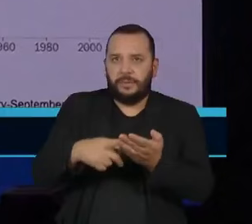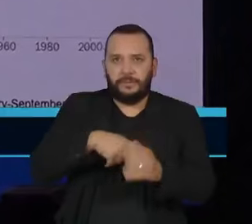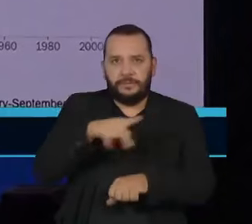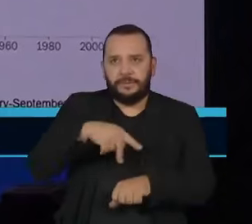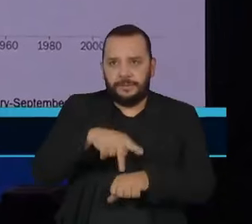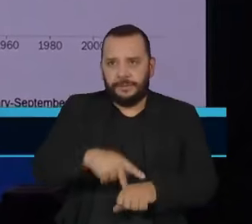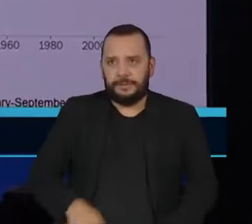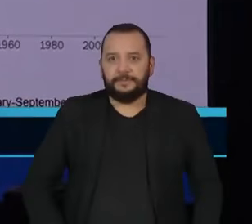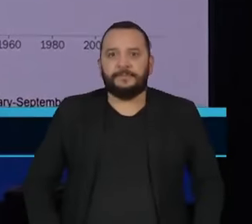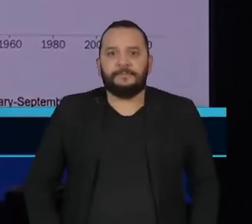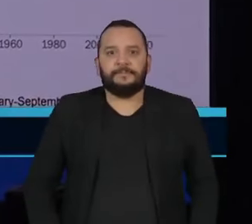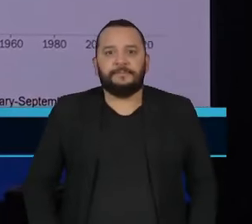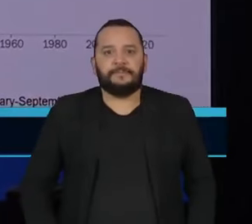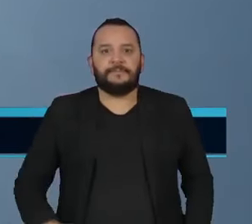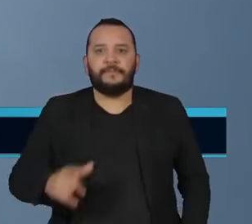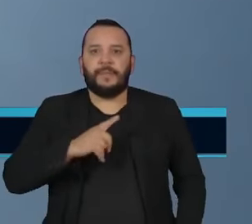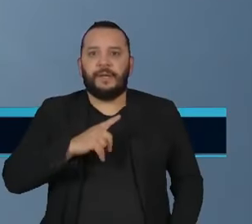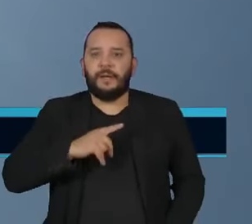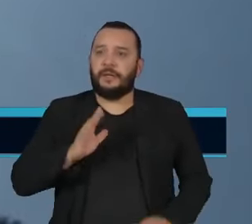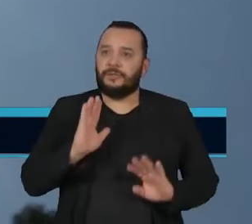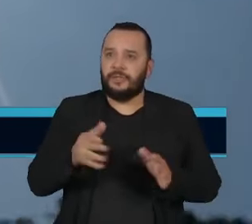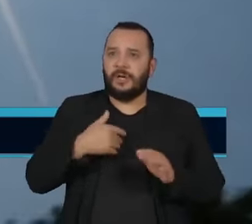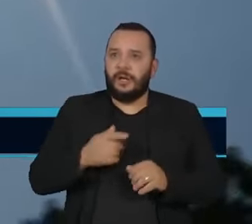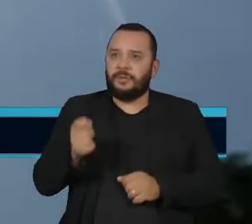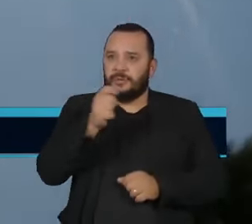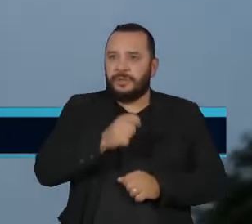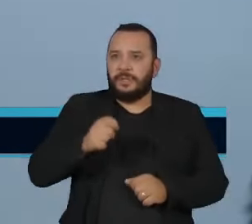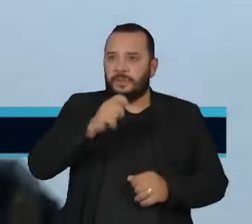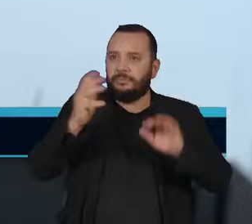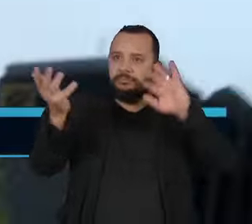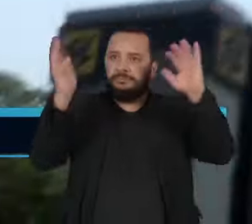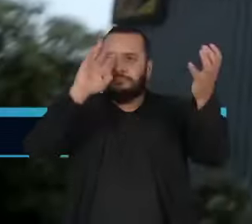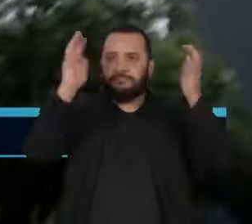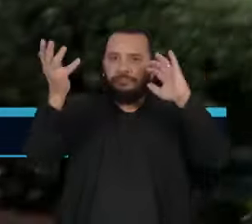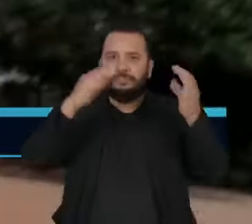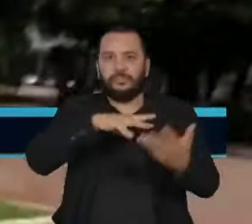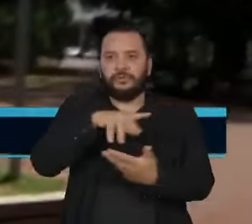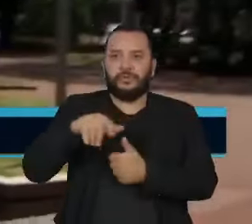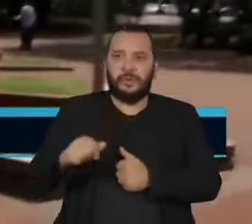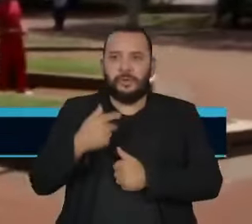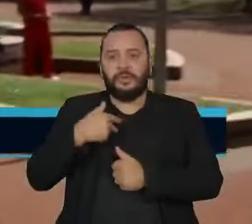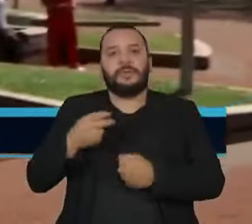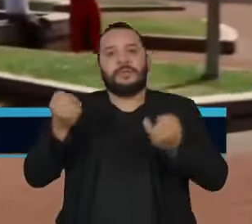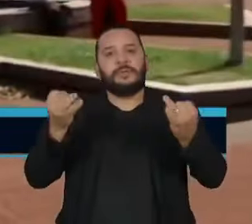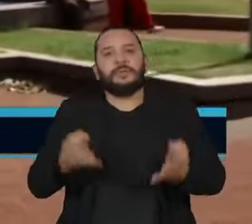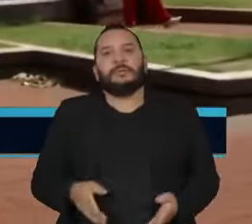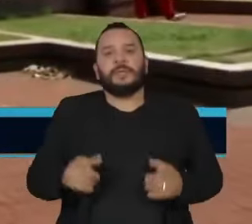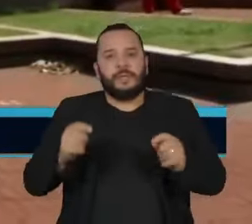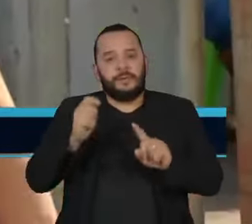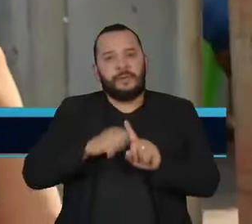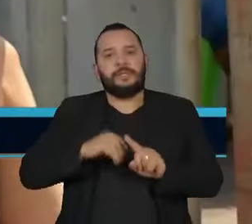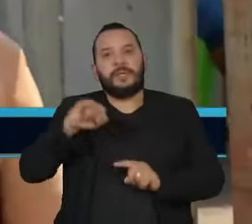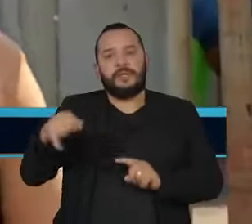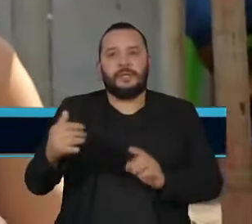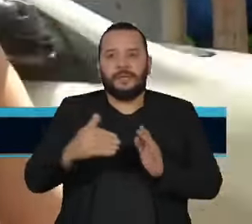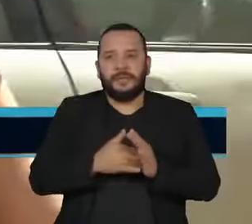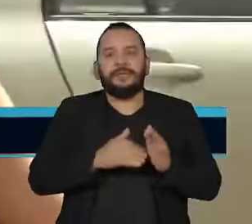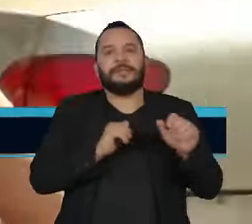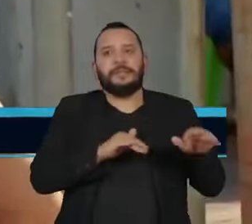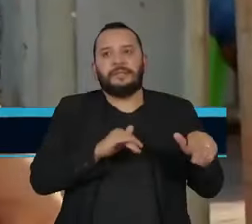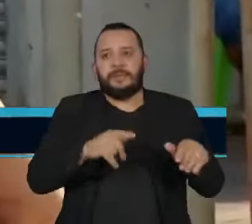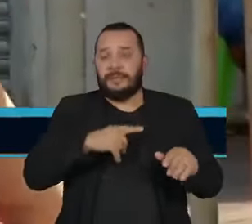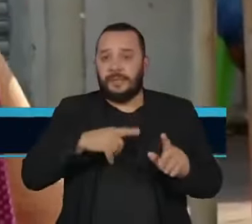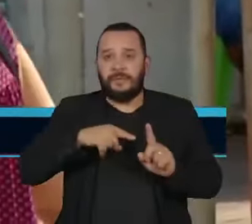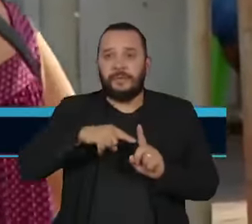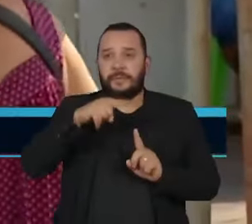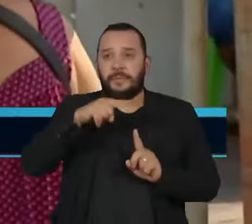Organização Meteorológica Mundial, entre janeiro e setembro, a temperatura esteve mais de 1,5 grau acima